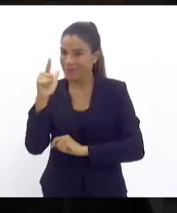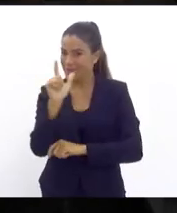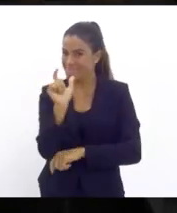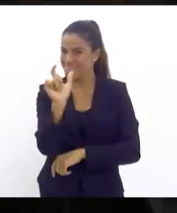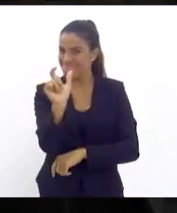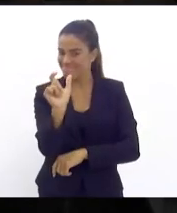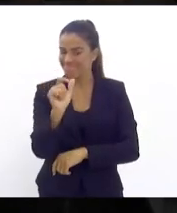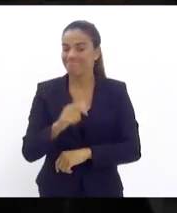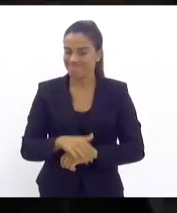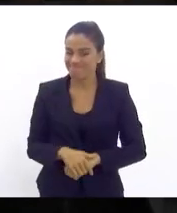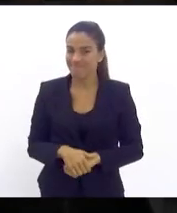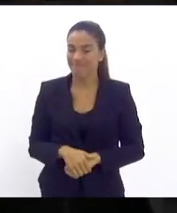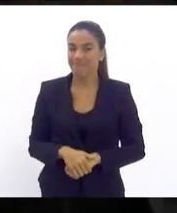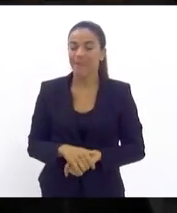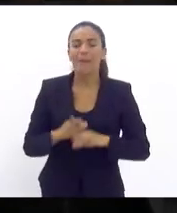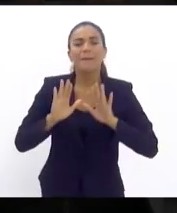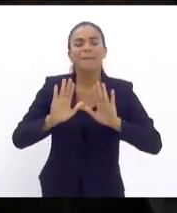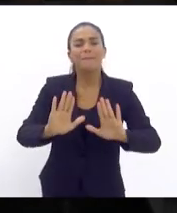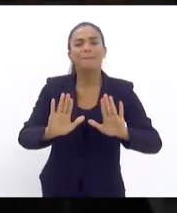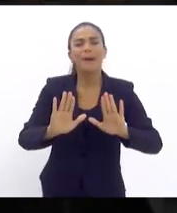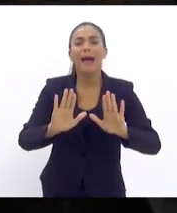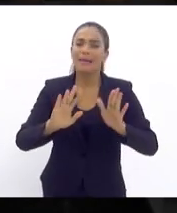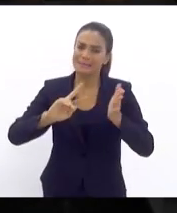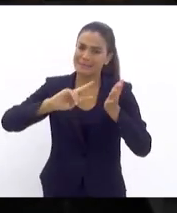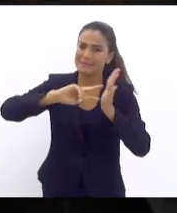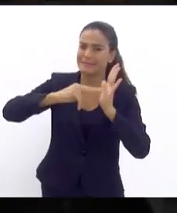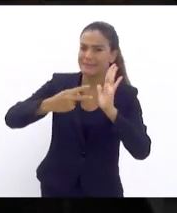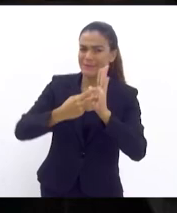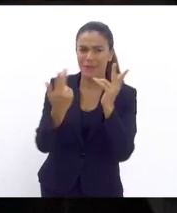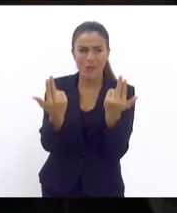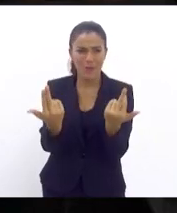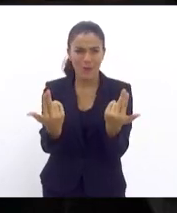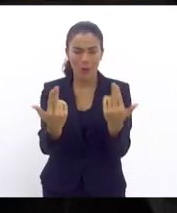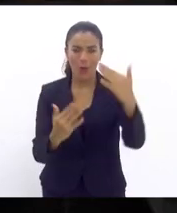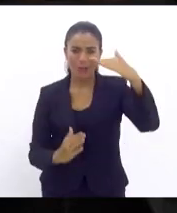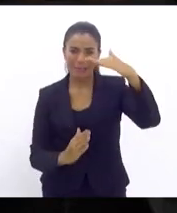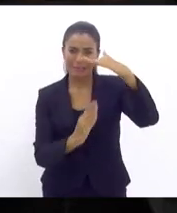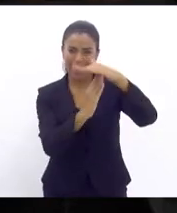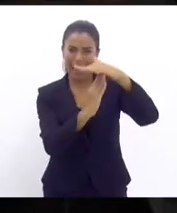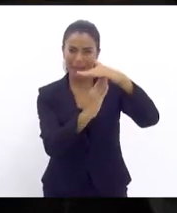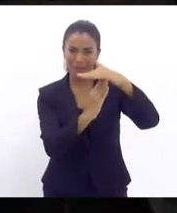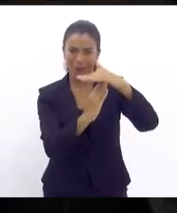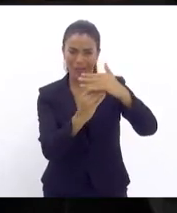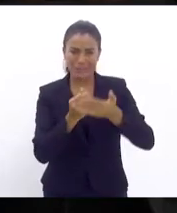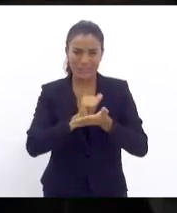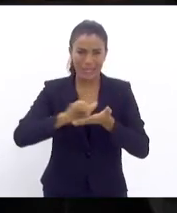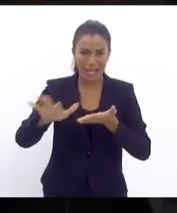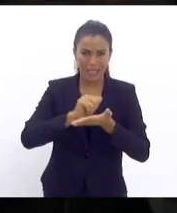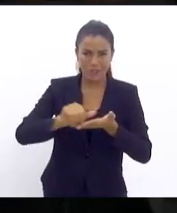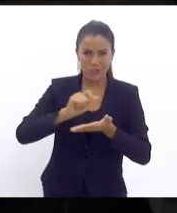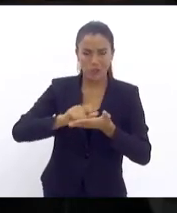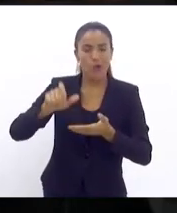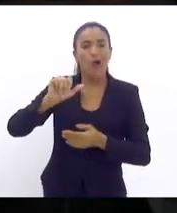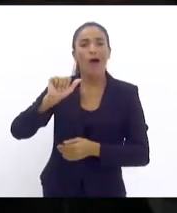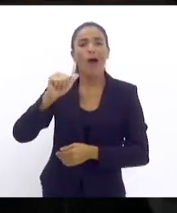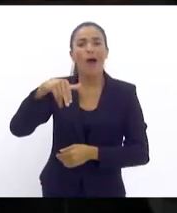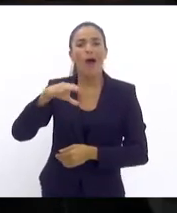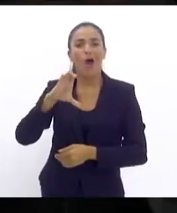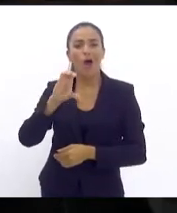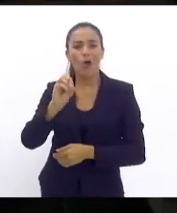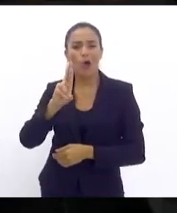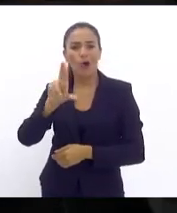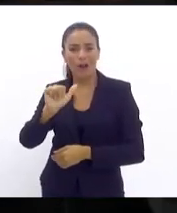Mas são sinônimos. Teto de gastos, âncora fiscal, arcabouço fiscal.